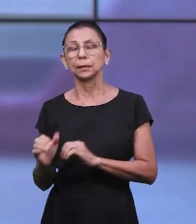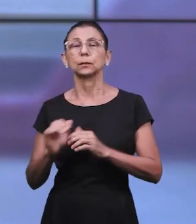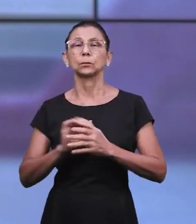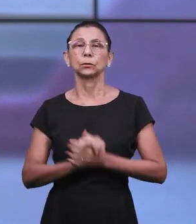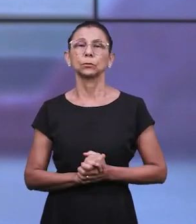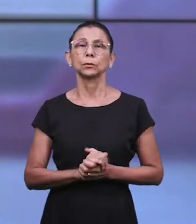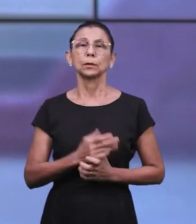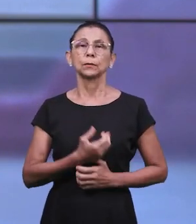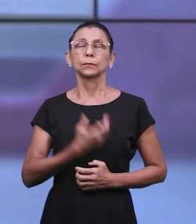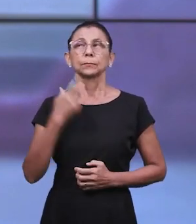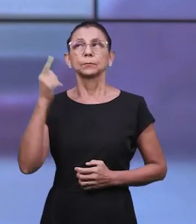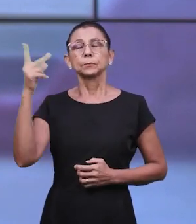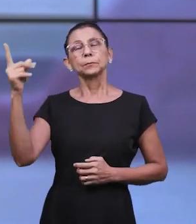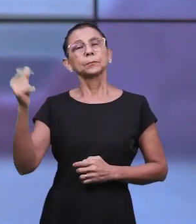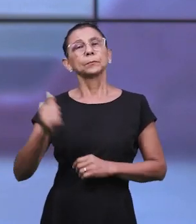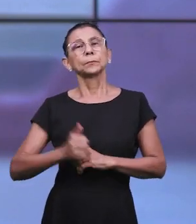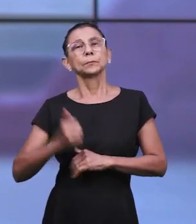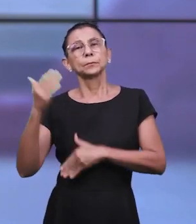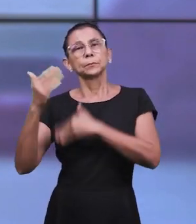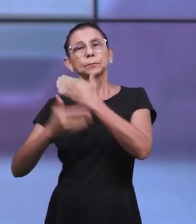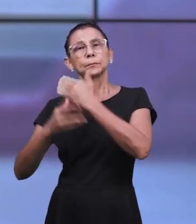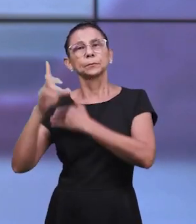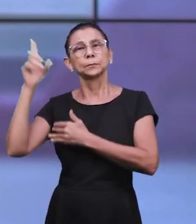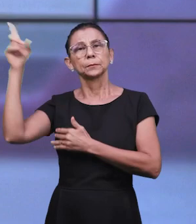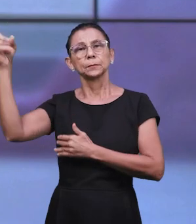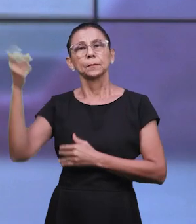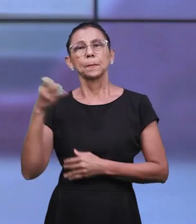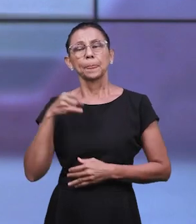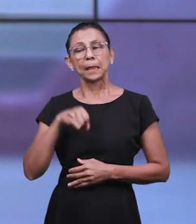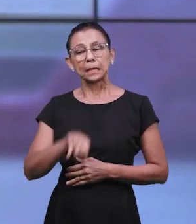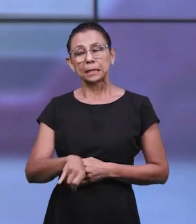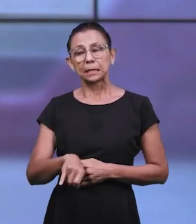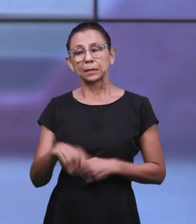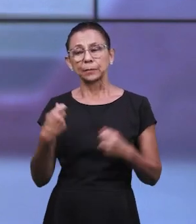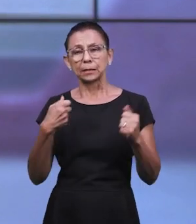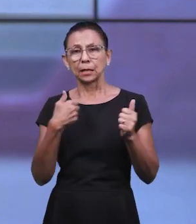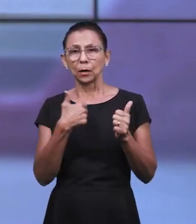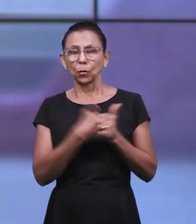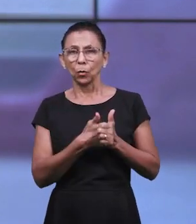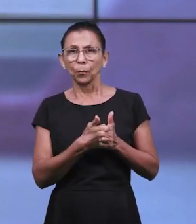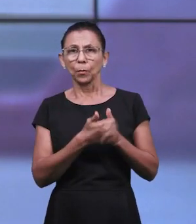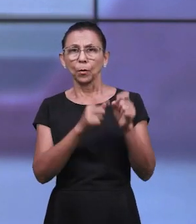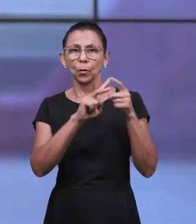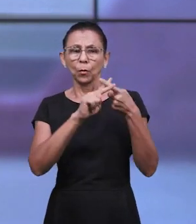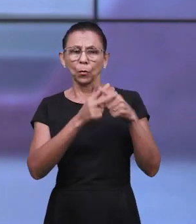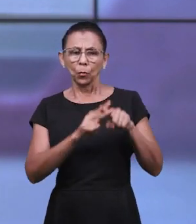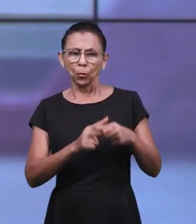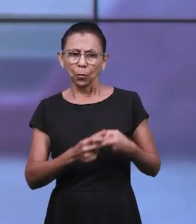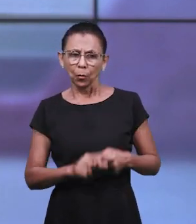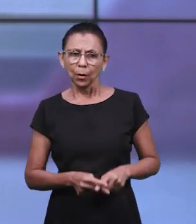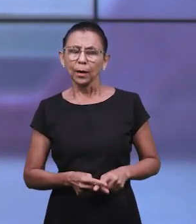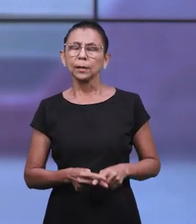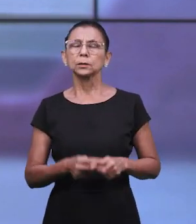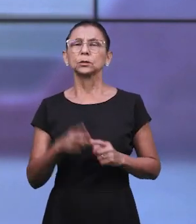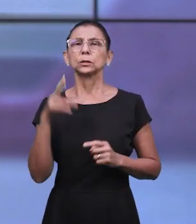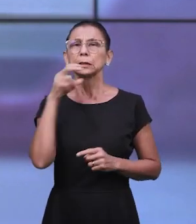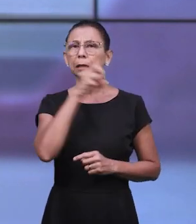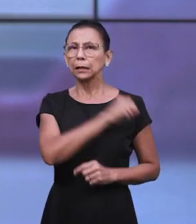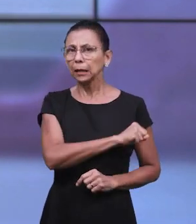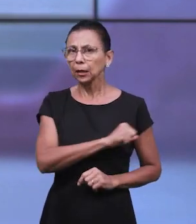vida e para uma vida eterna com Deus. E se precisar de uma intervenção, o corrija enquanto há tempo,